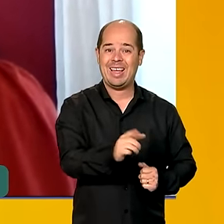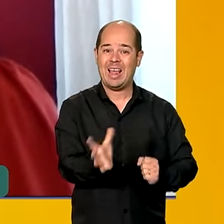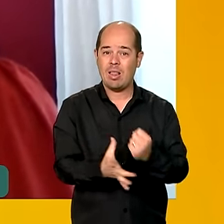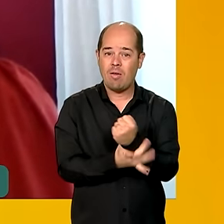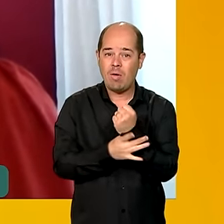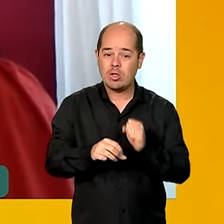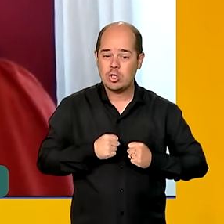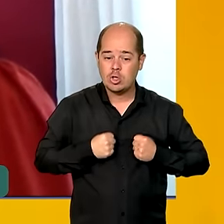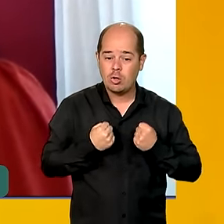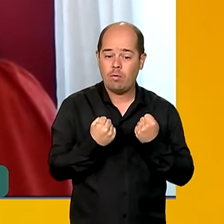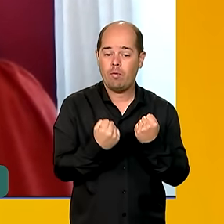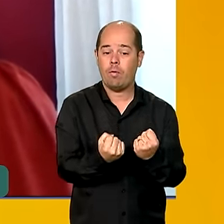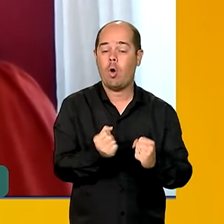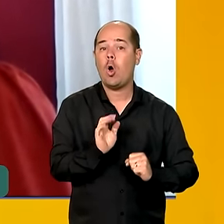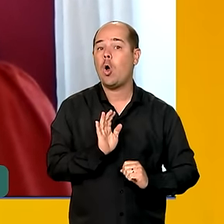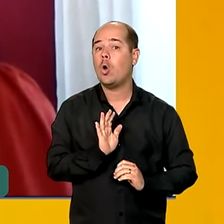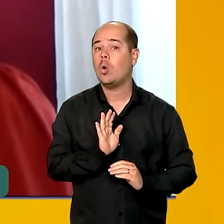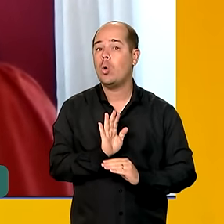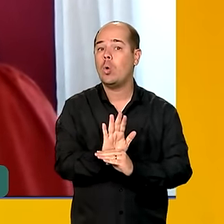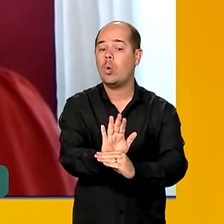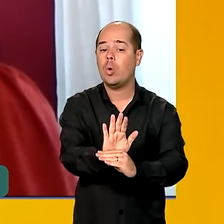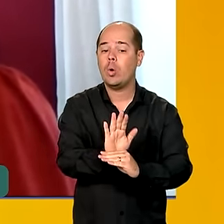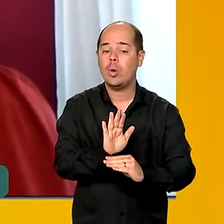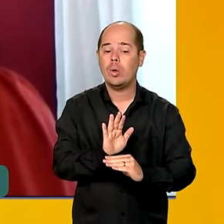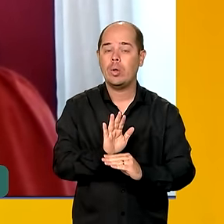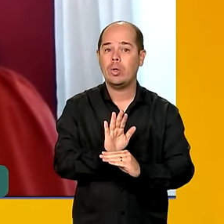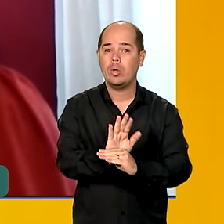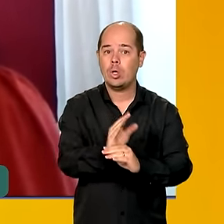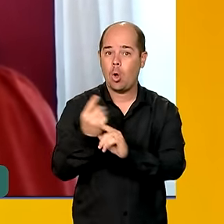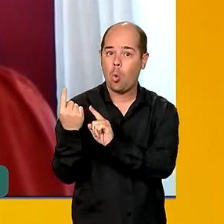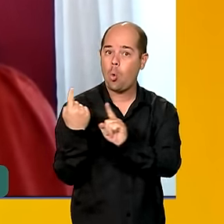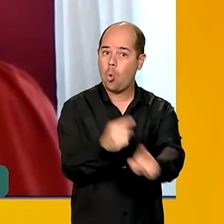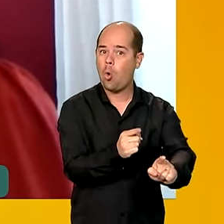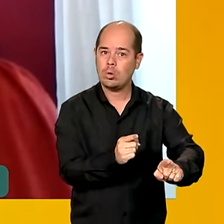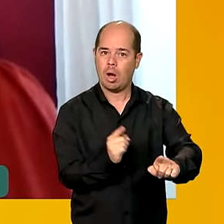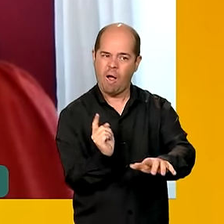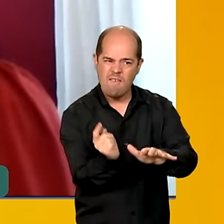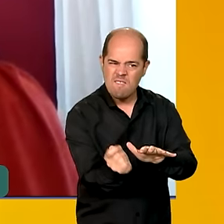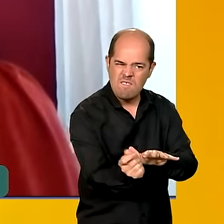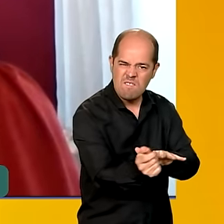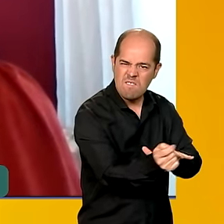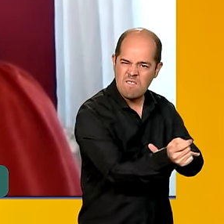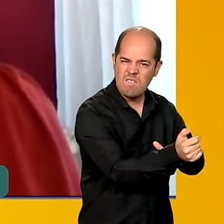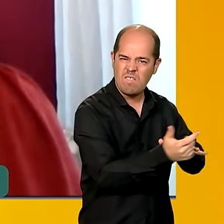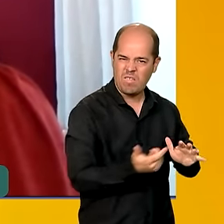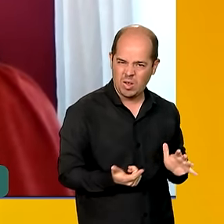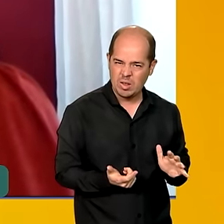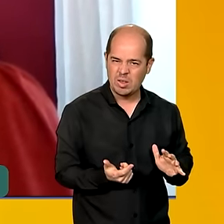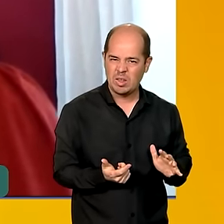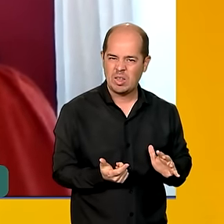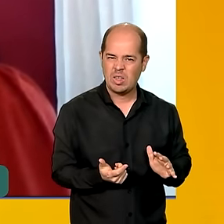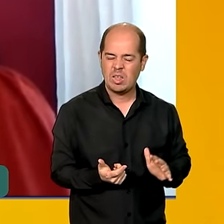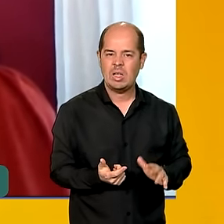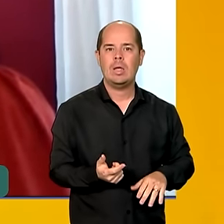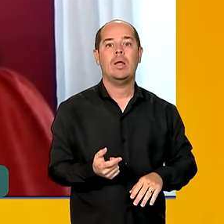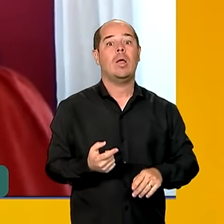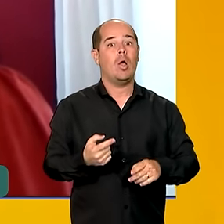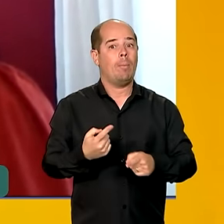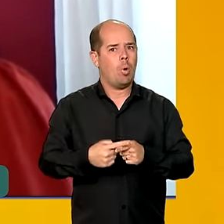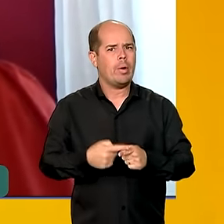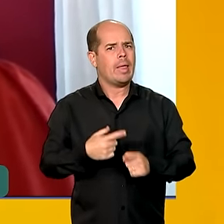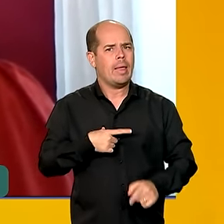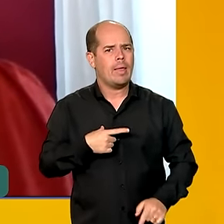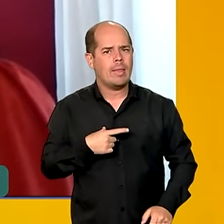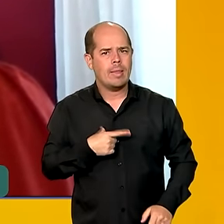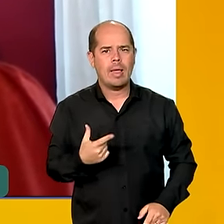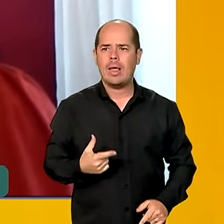em realmente combater a desinformação. Porque há um nível de desinformação